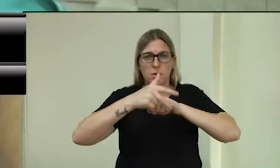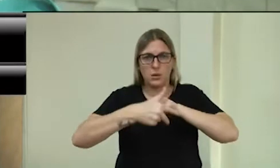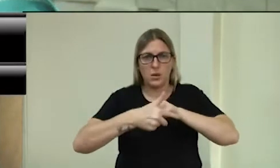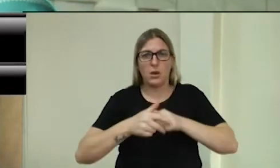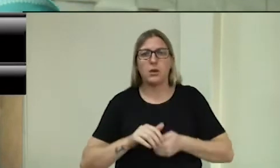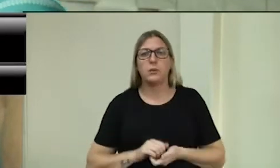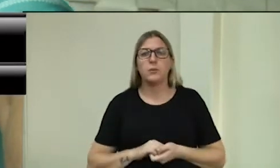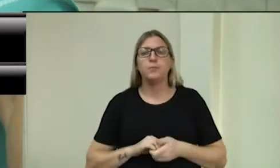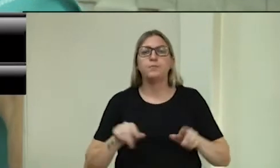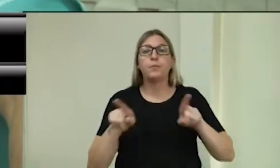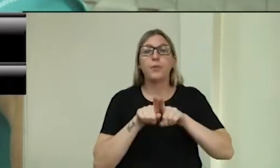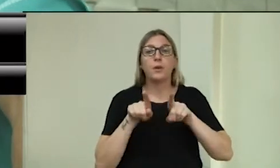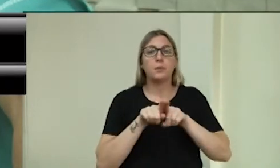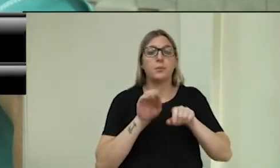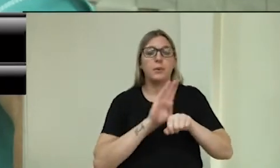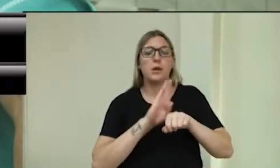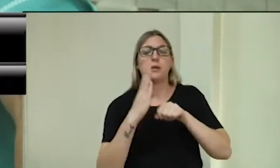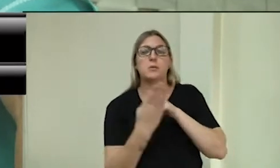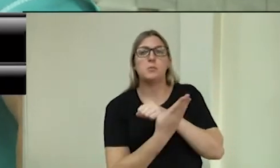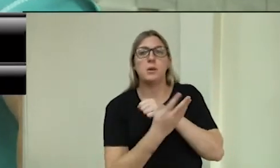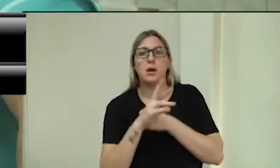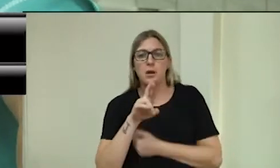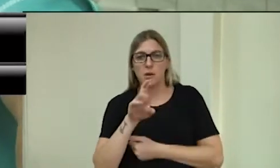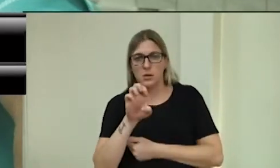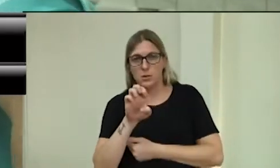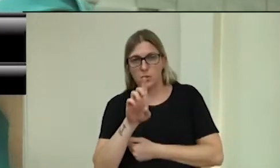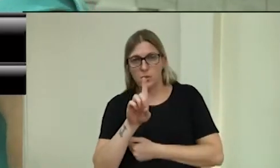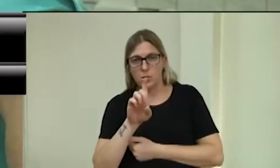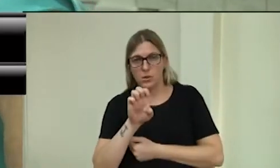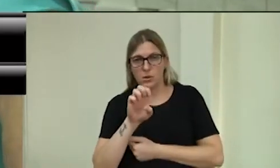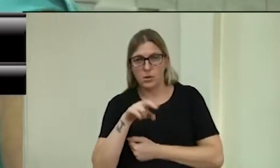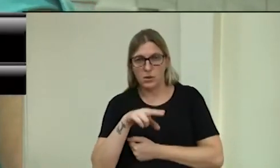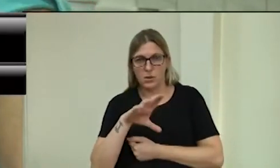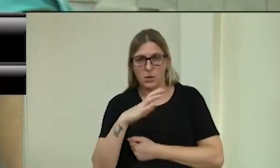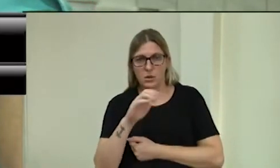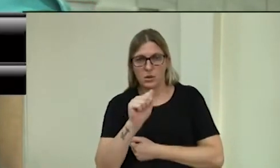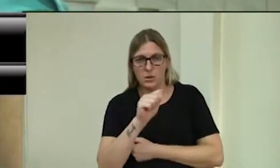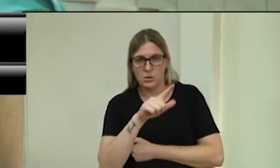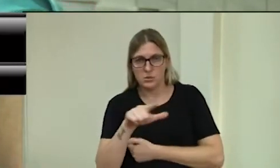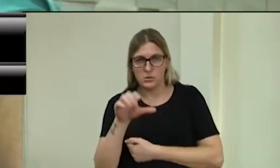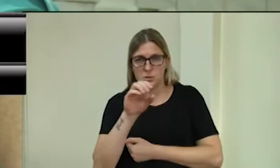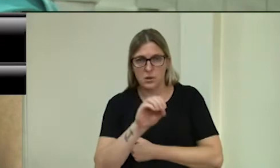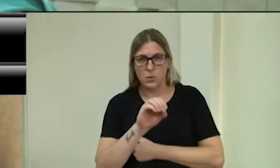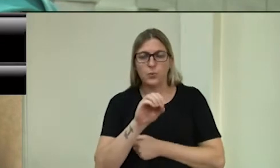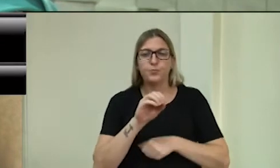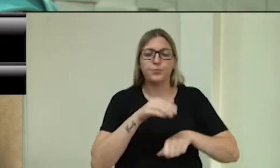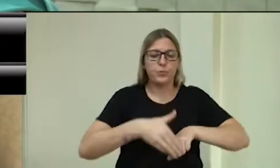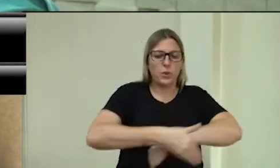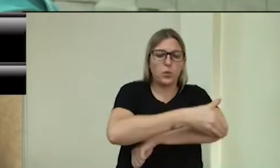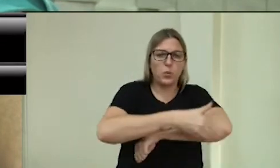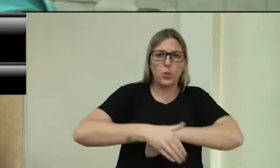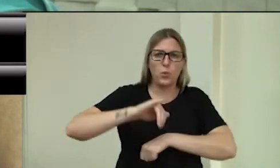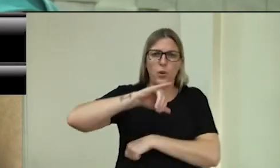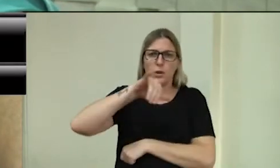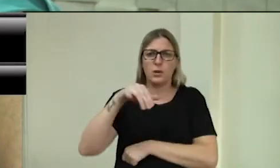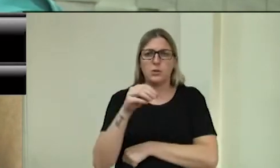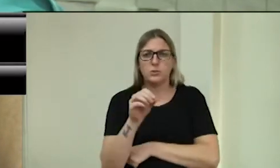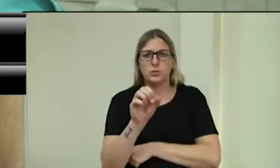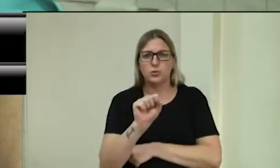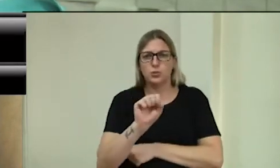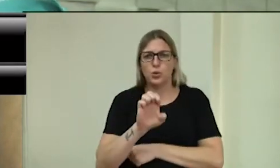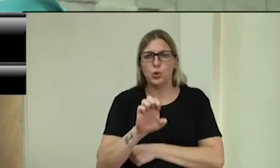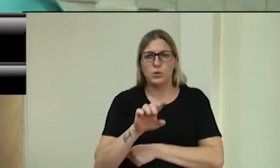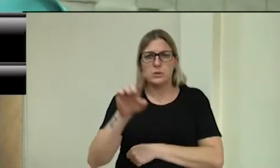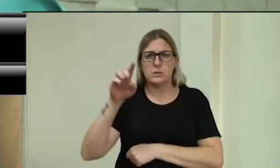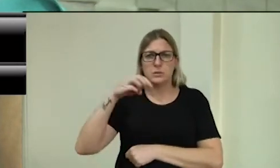Redenção, no bairro José Meloto. Também é uma rua que, inclusive, eu fiz pedido há três